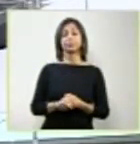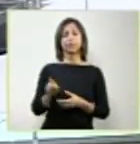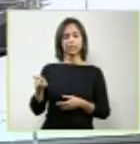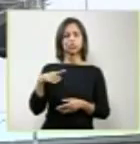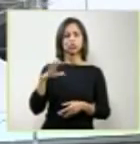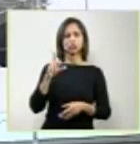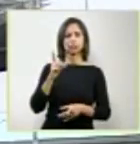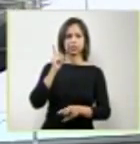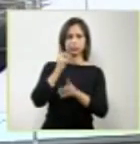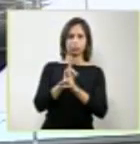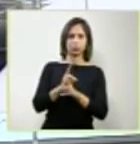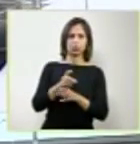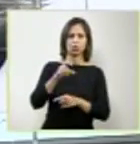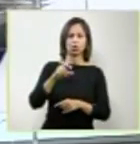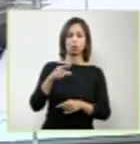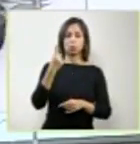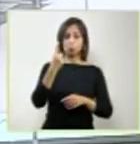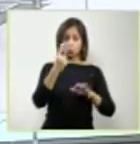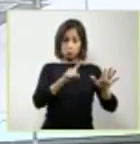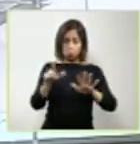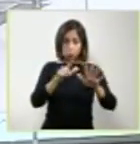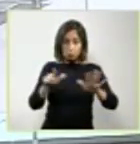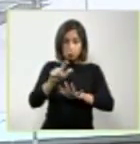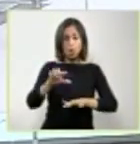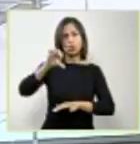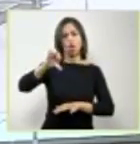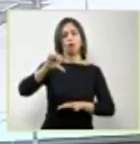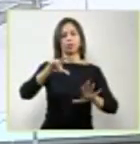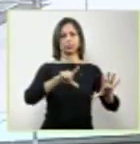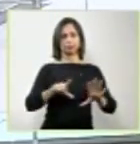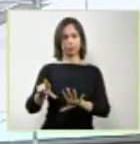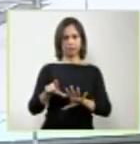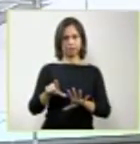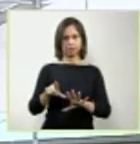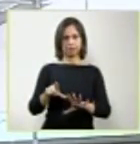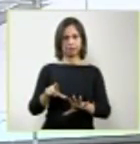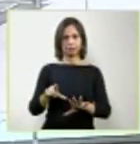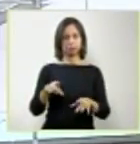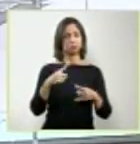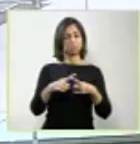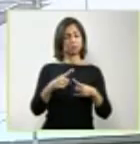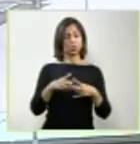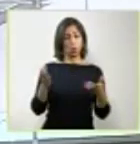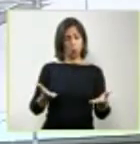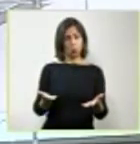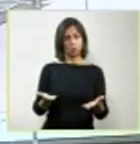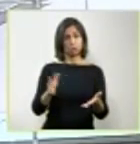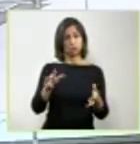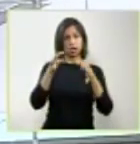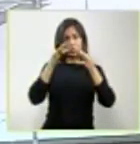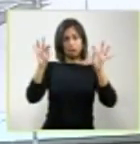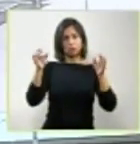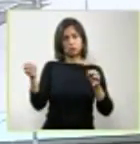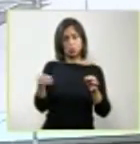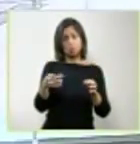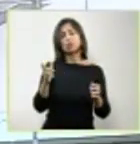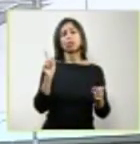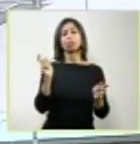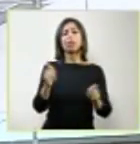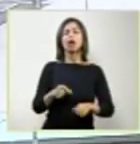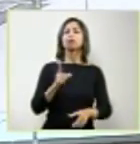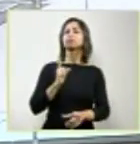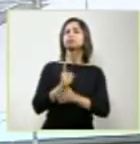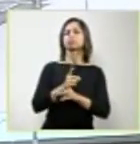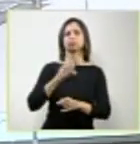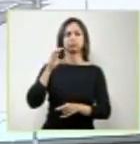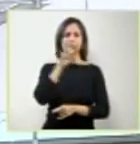na nona semana de gestação. Então, hoje em dia, precocemente, é possível fazer esse diagnóstico